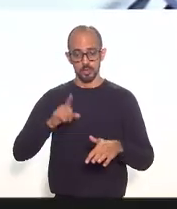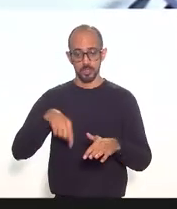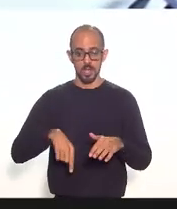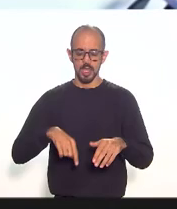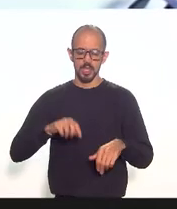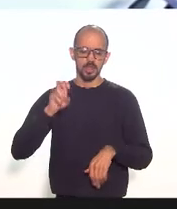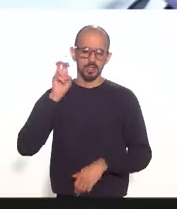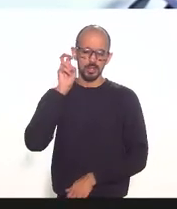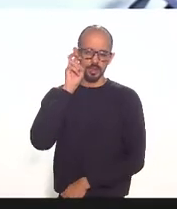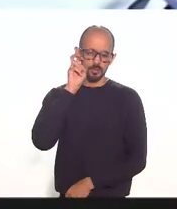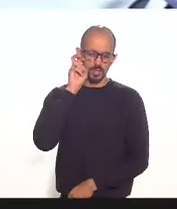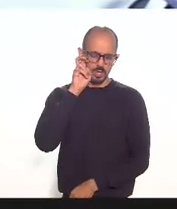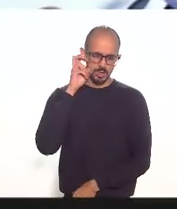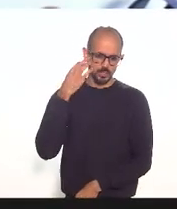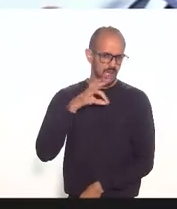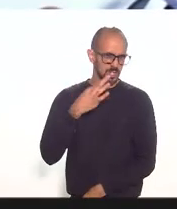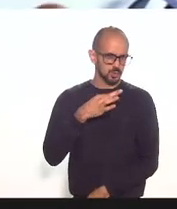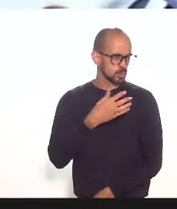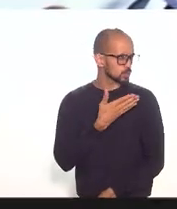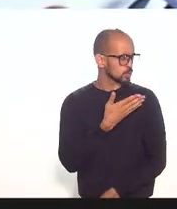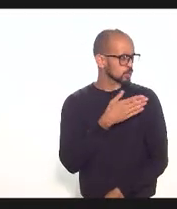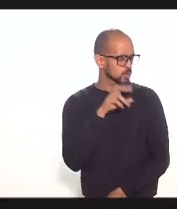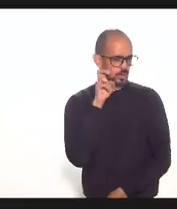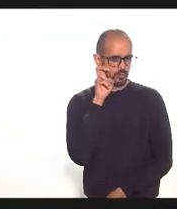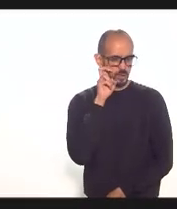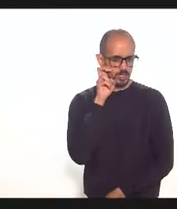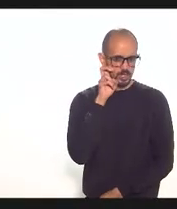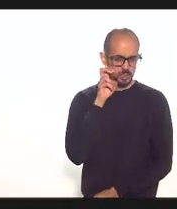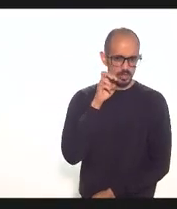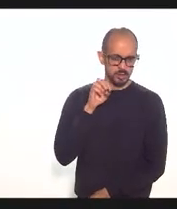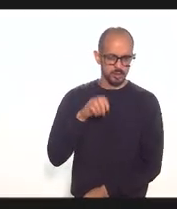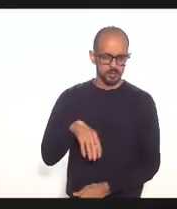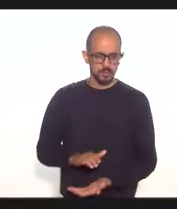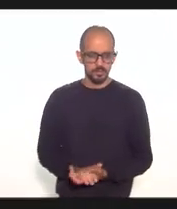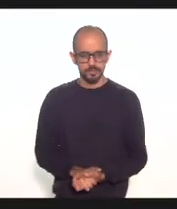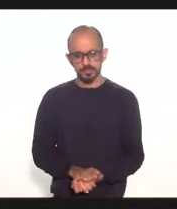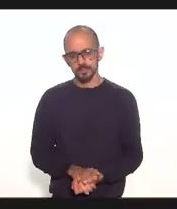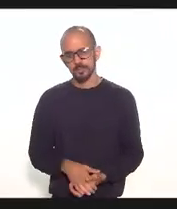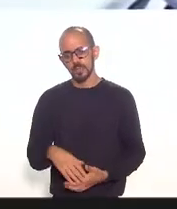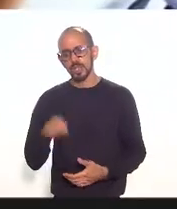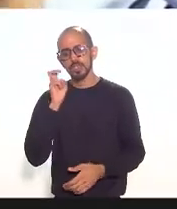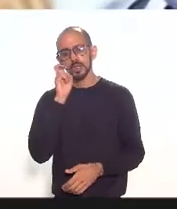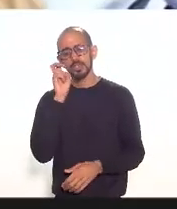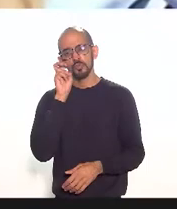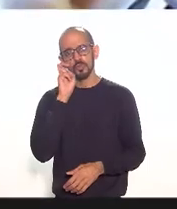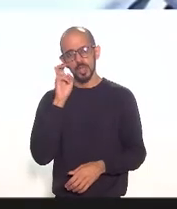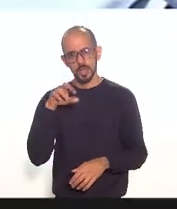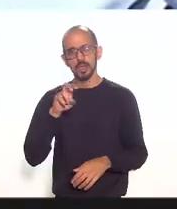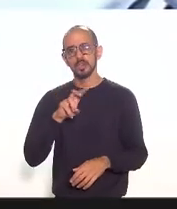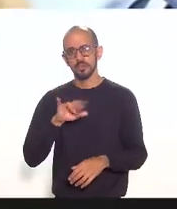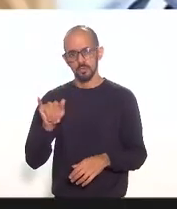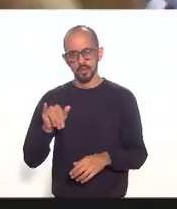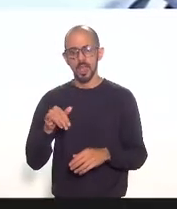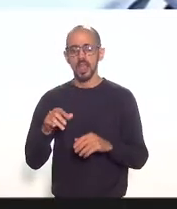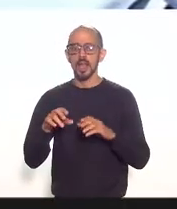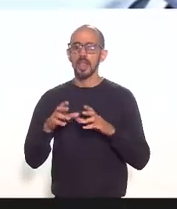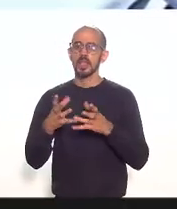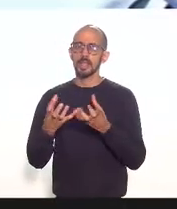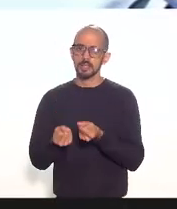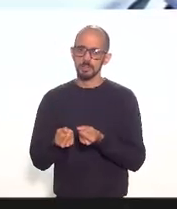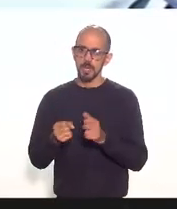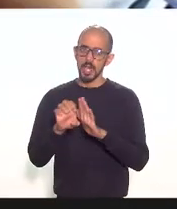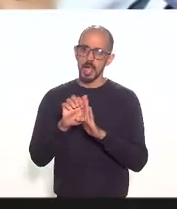quinta né quinta-feira presidente quinta-feira vai receber as emendas